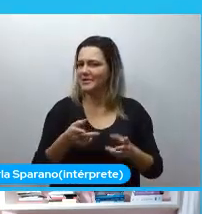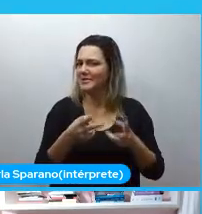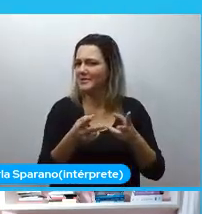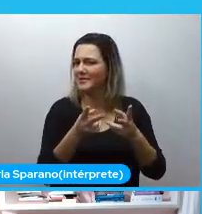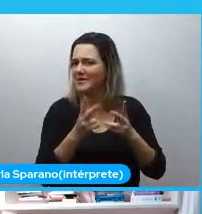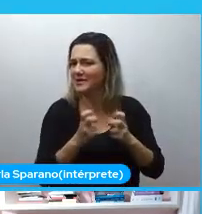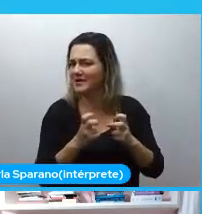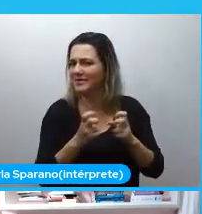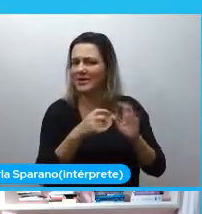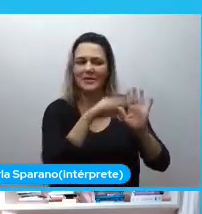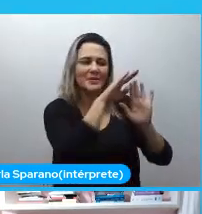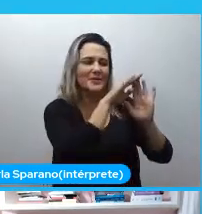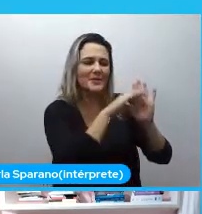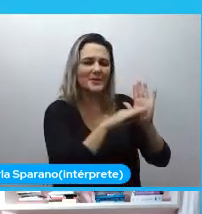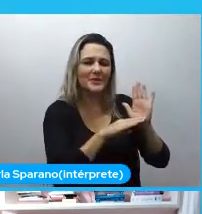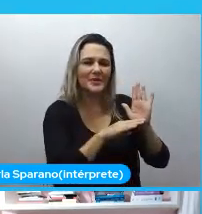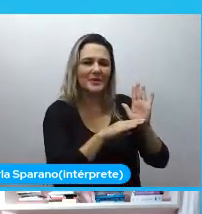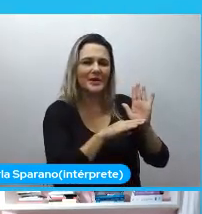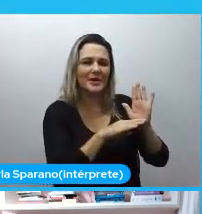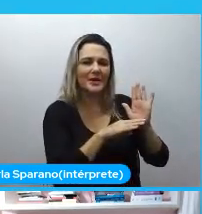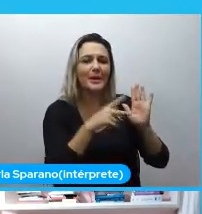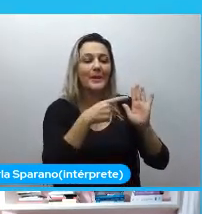tópicos aí, que foi o Pileis Brasil.